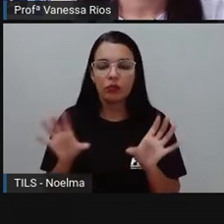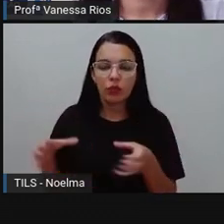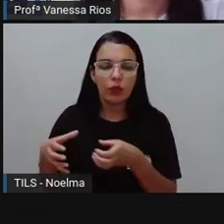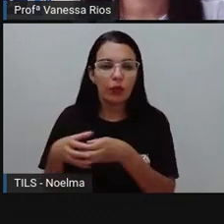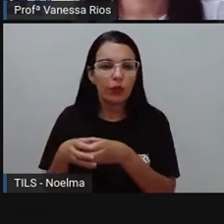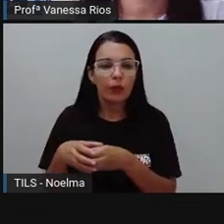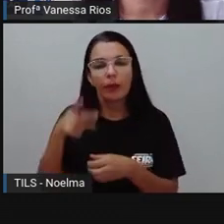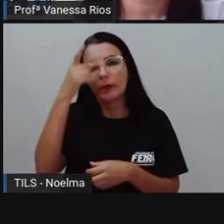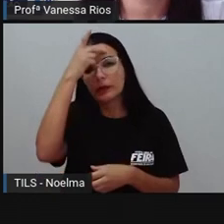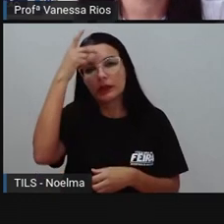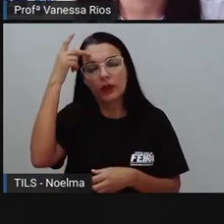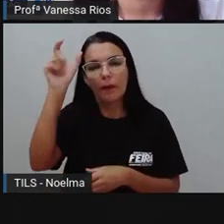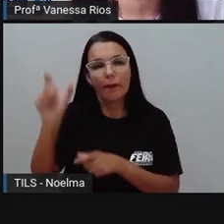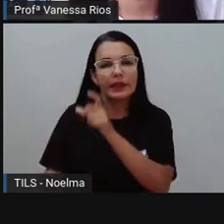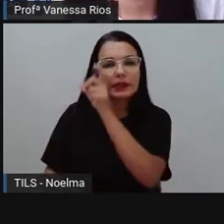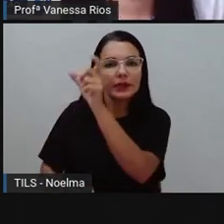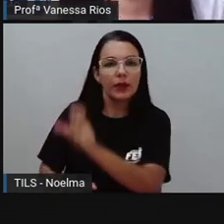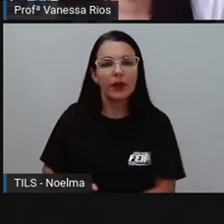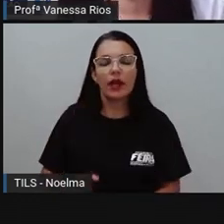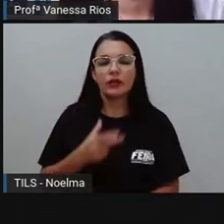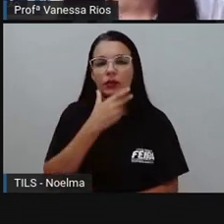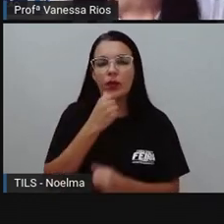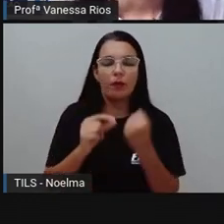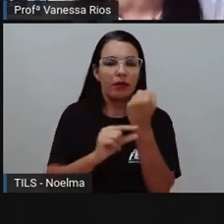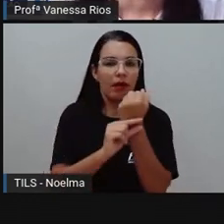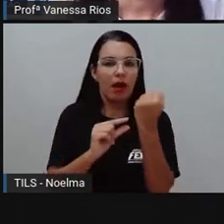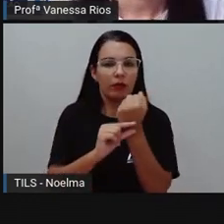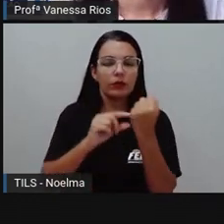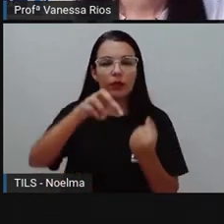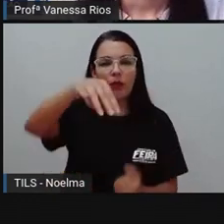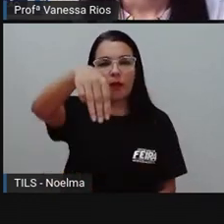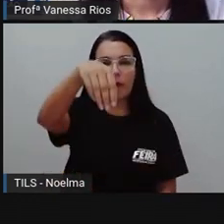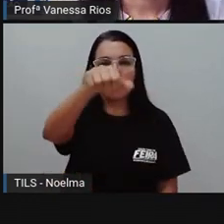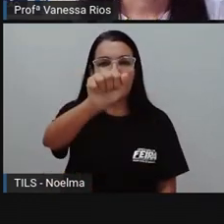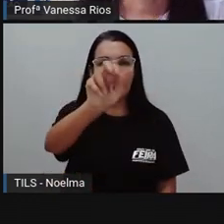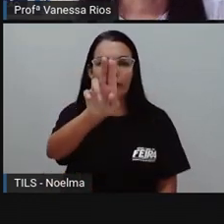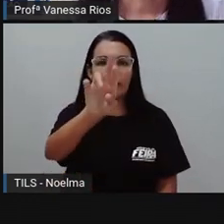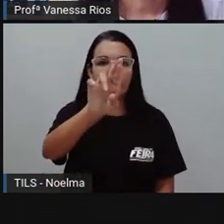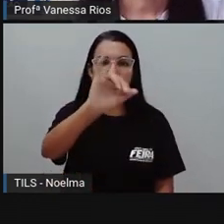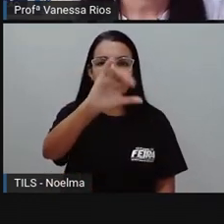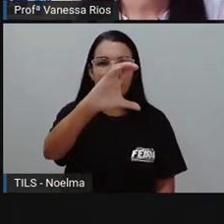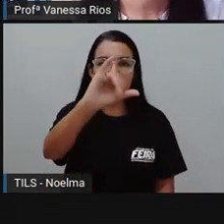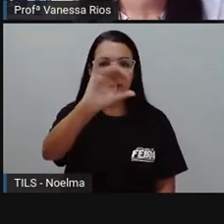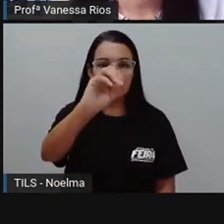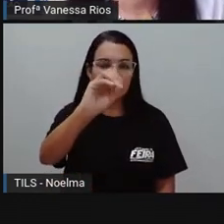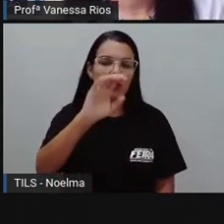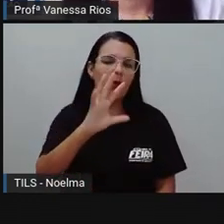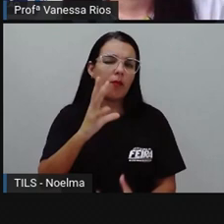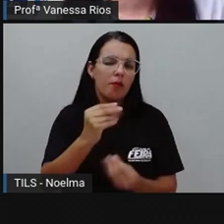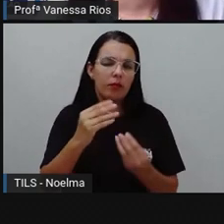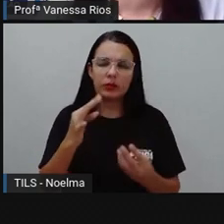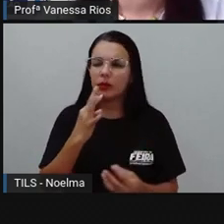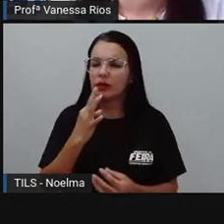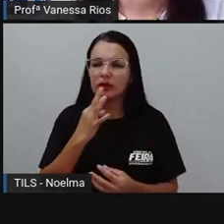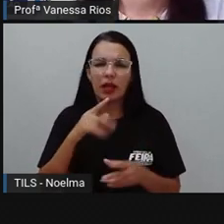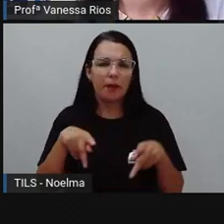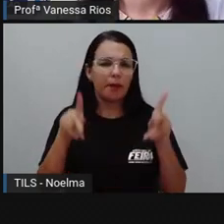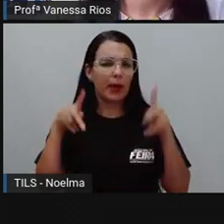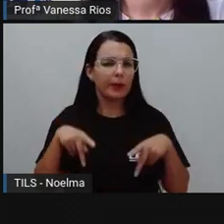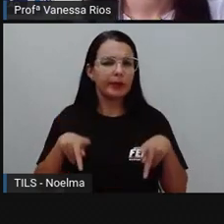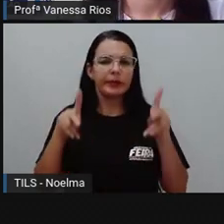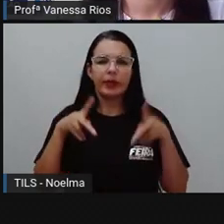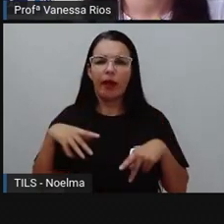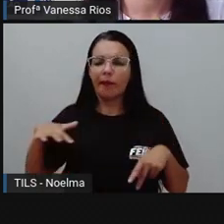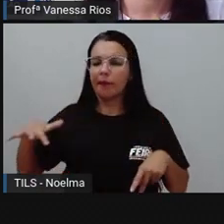personagens criada por Maurício de Souza e muito conhecida, muito popular entre as